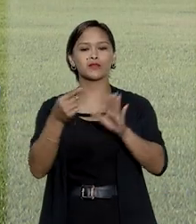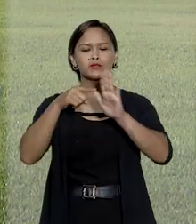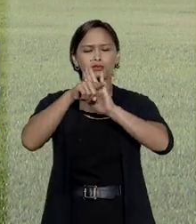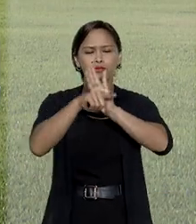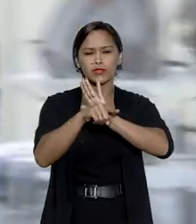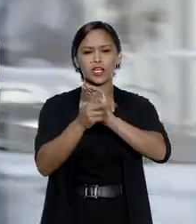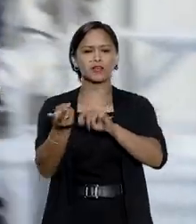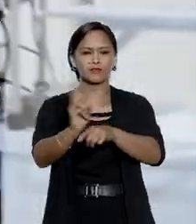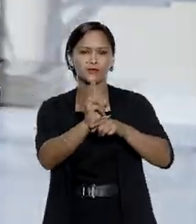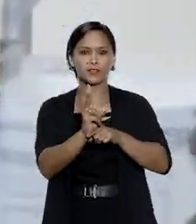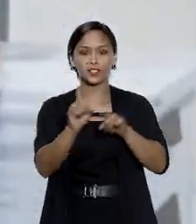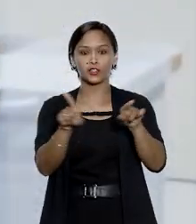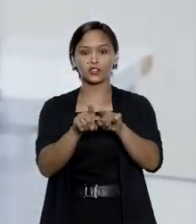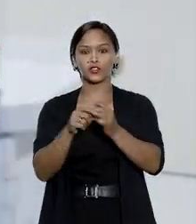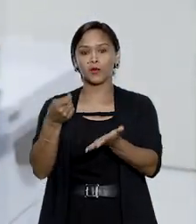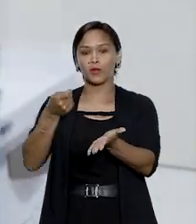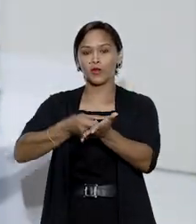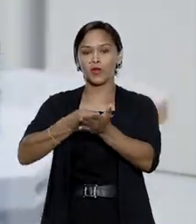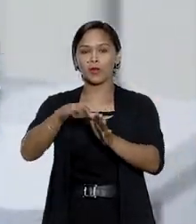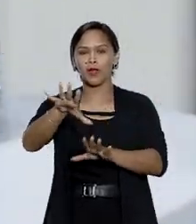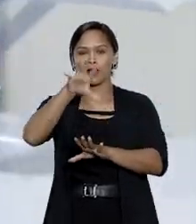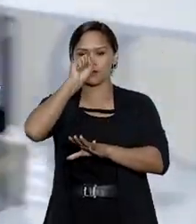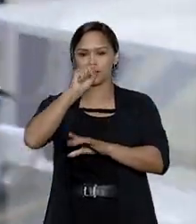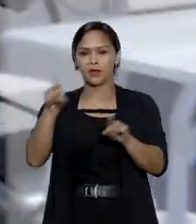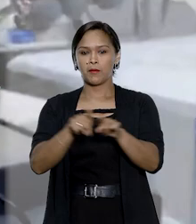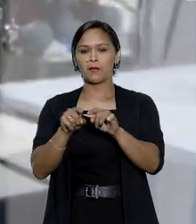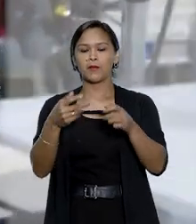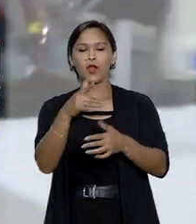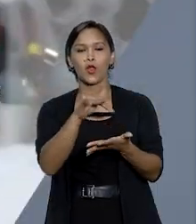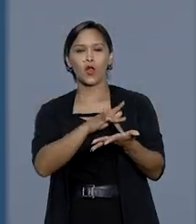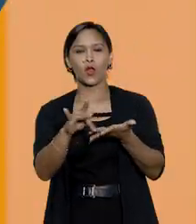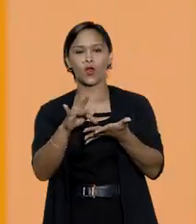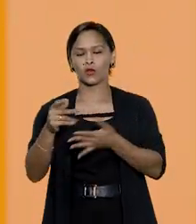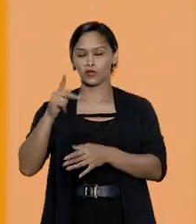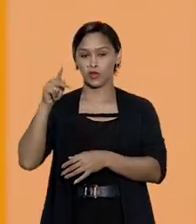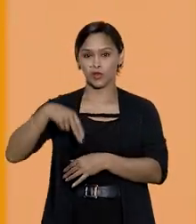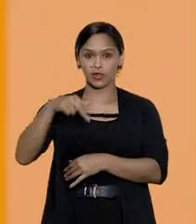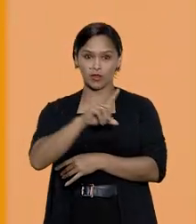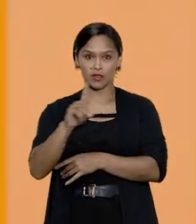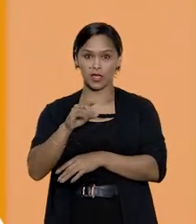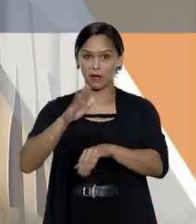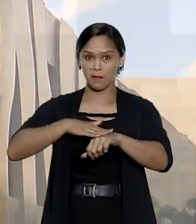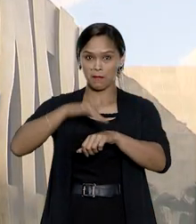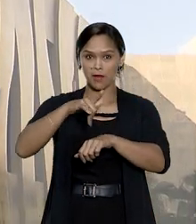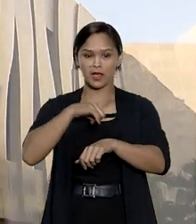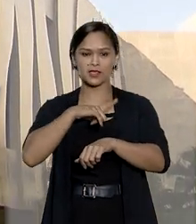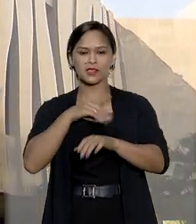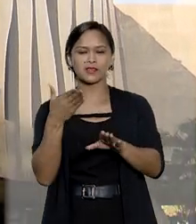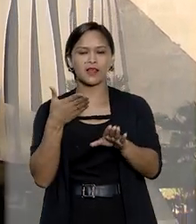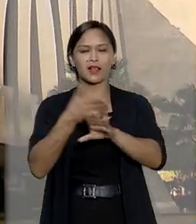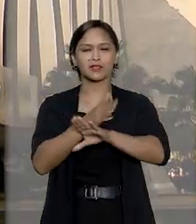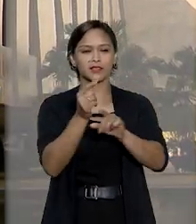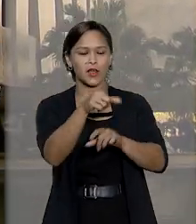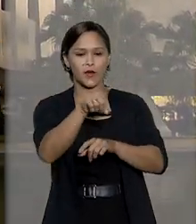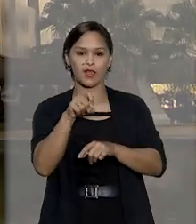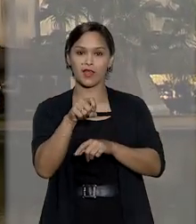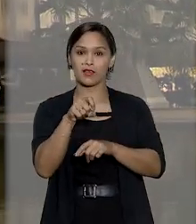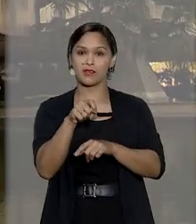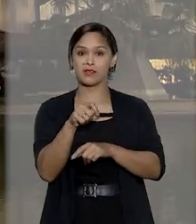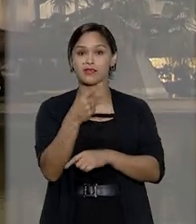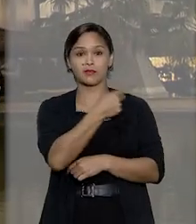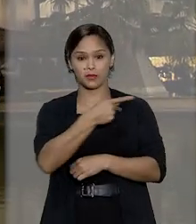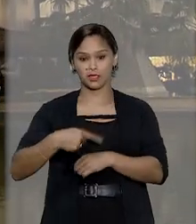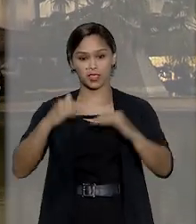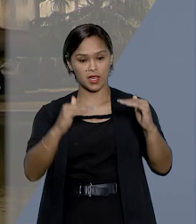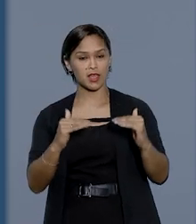investigações sobre compra de respiradores pelo consórcio Nordeste. E mais, a ação contra ex-presidente é